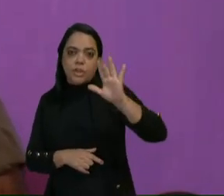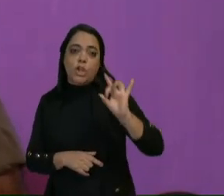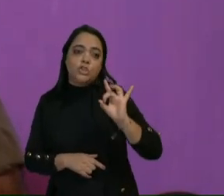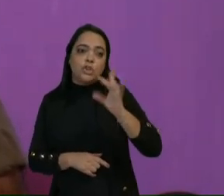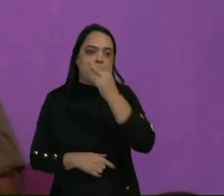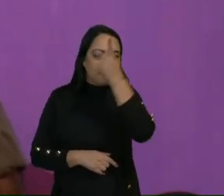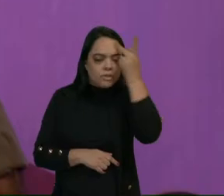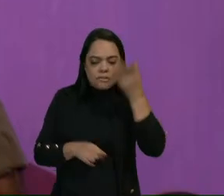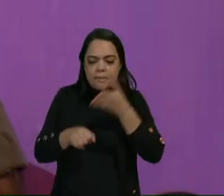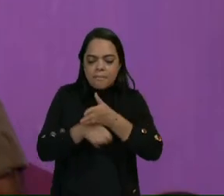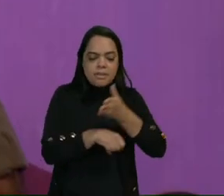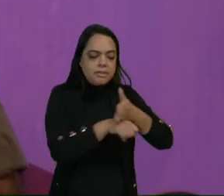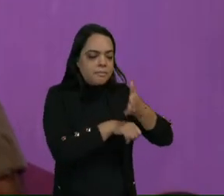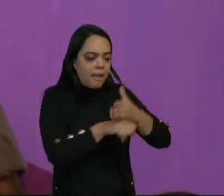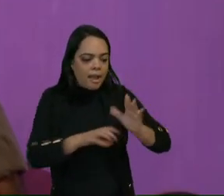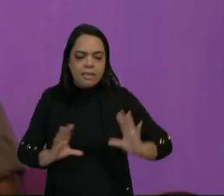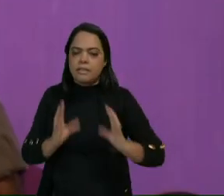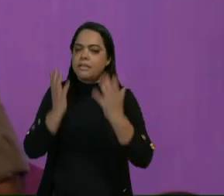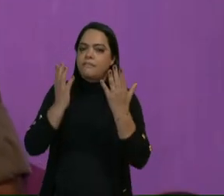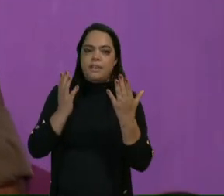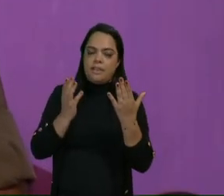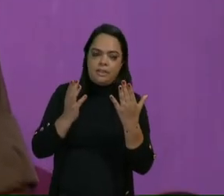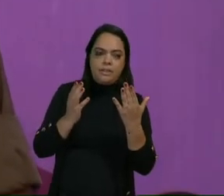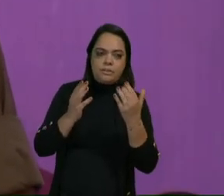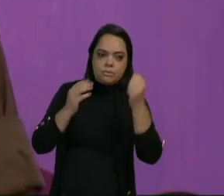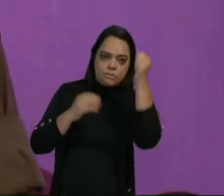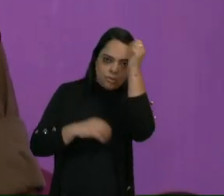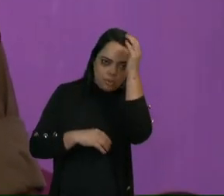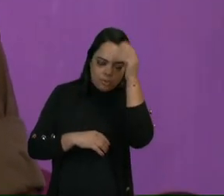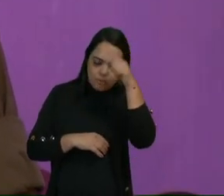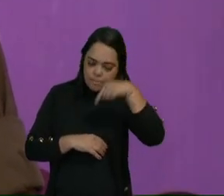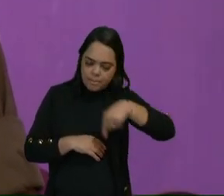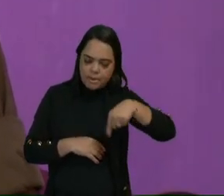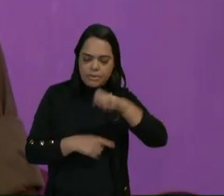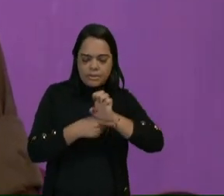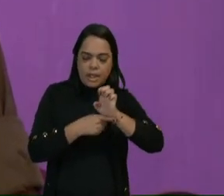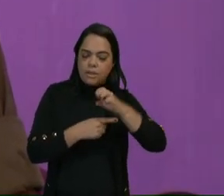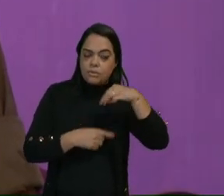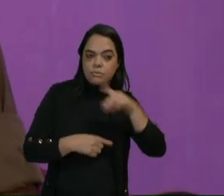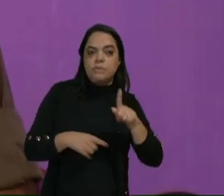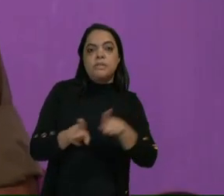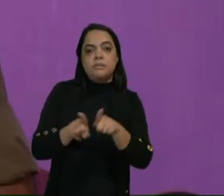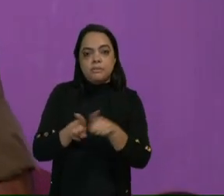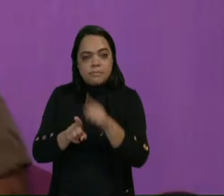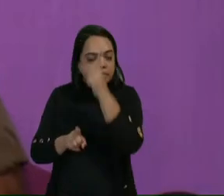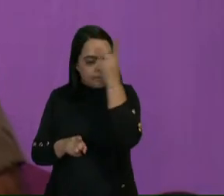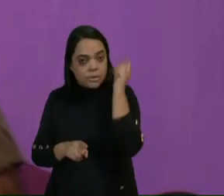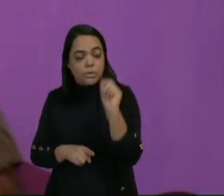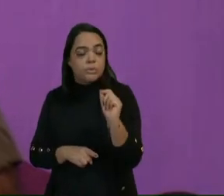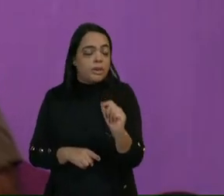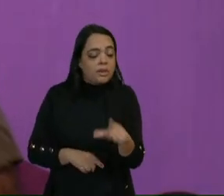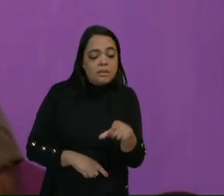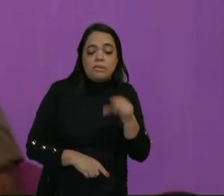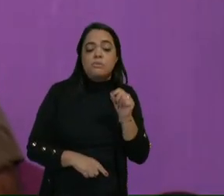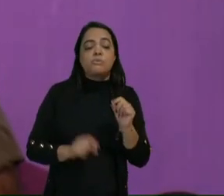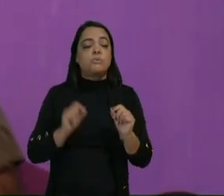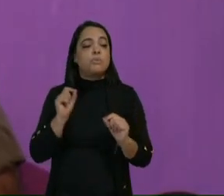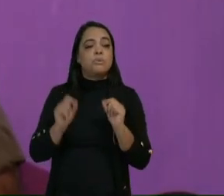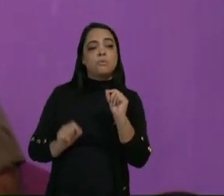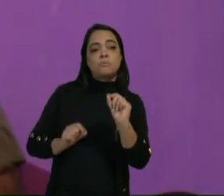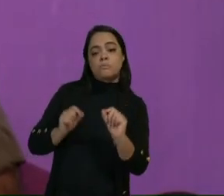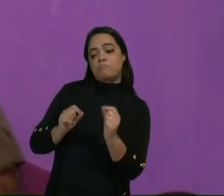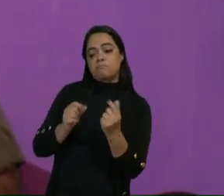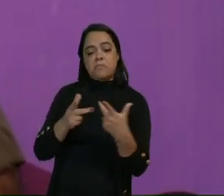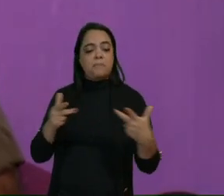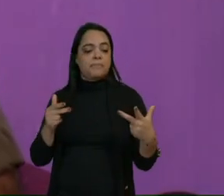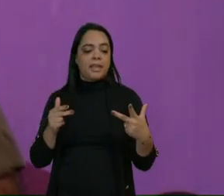frequentar os diversos eventos espalhados por Minas Gerais, mas também aqueles que optarão por atividades de